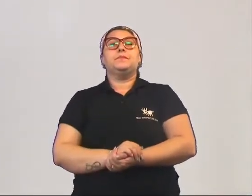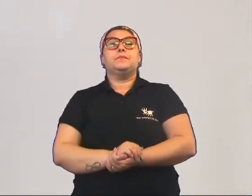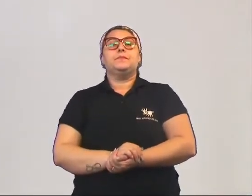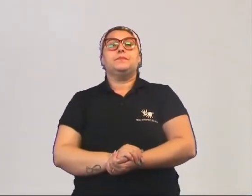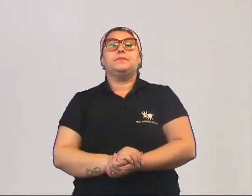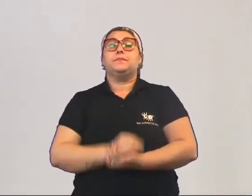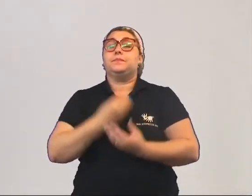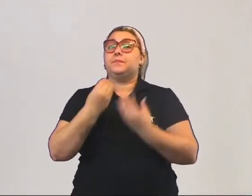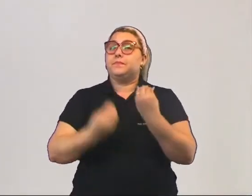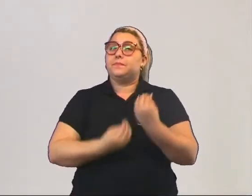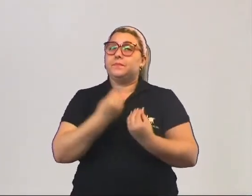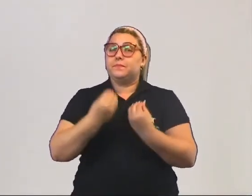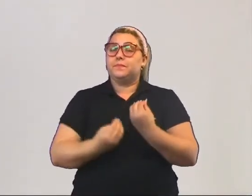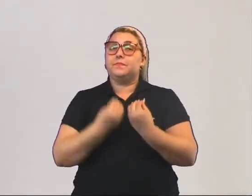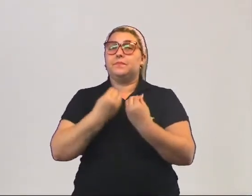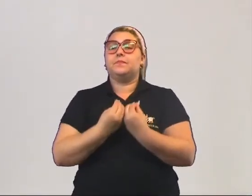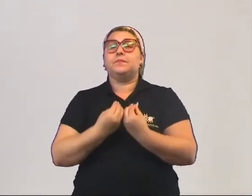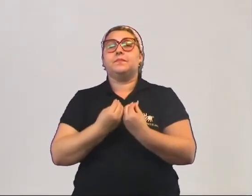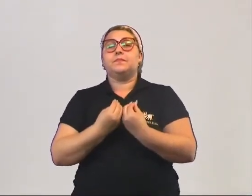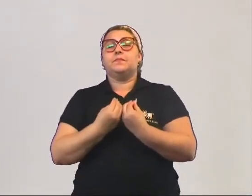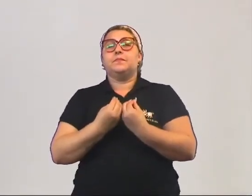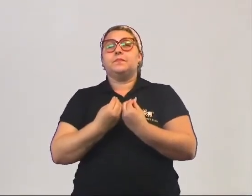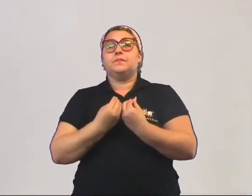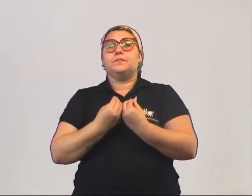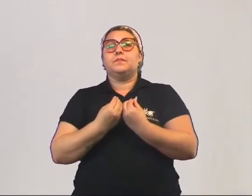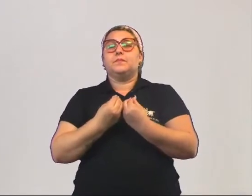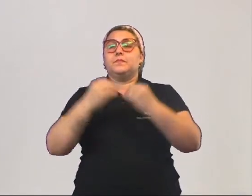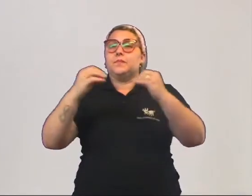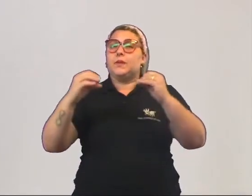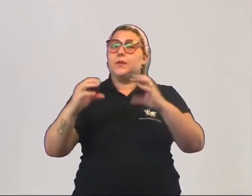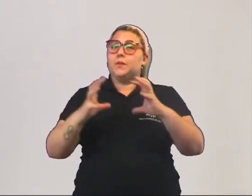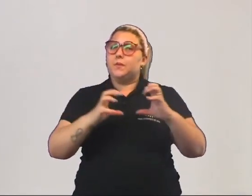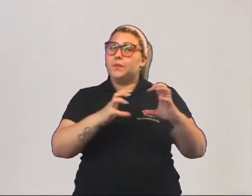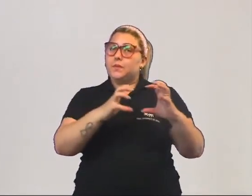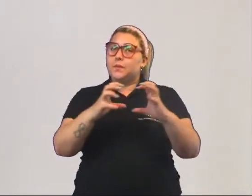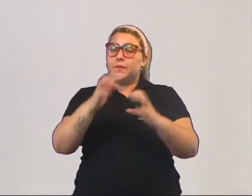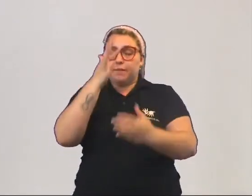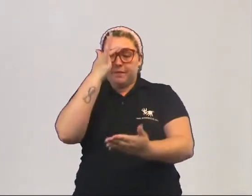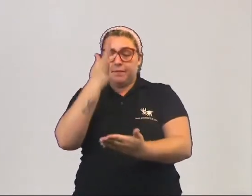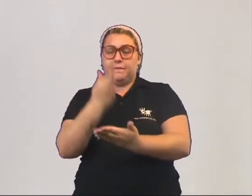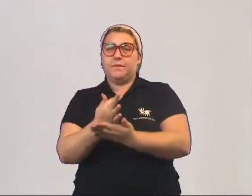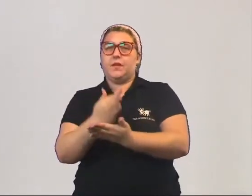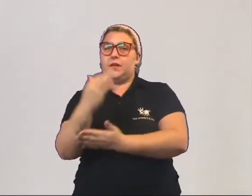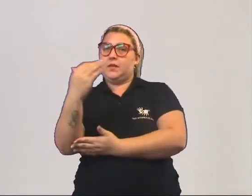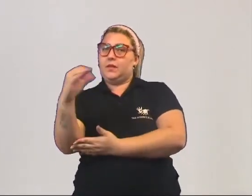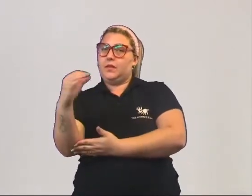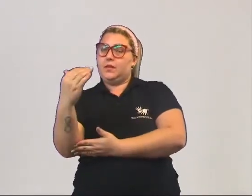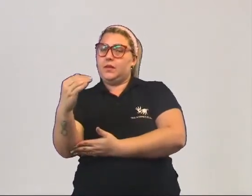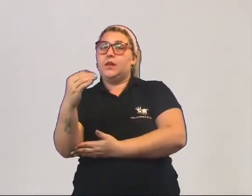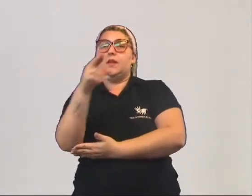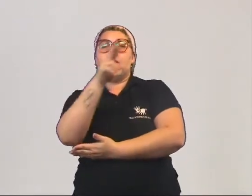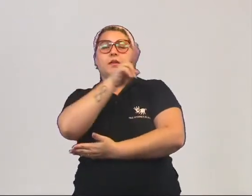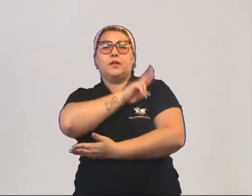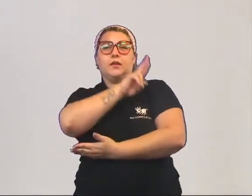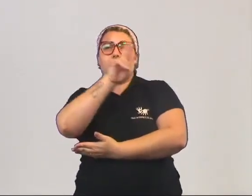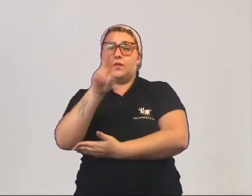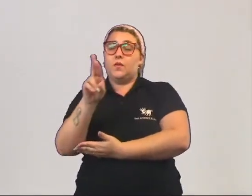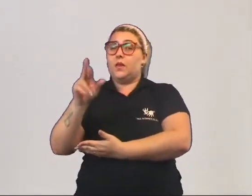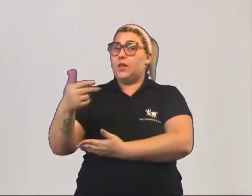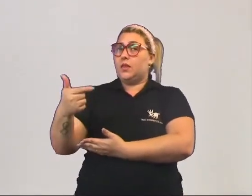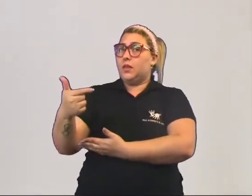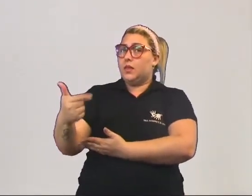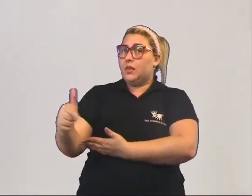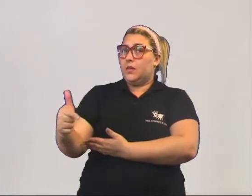como é o campo, nós dissemos que o conflito entre fé e ciência, entre religião e não